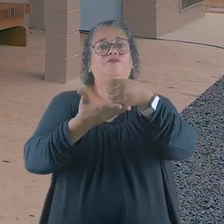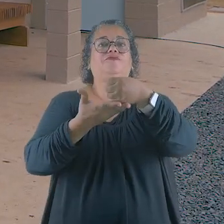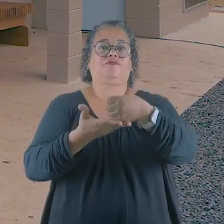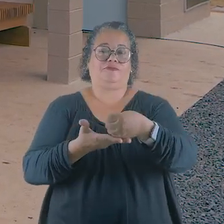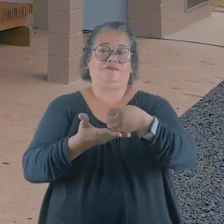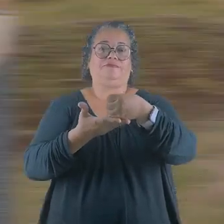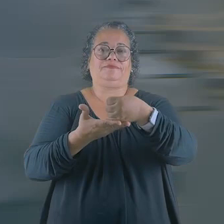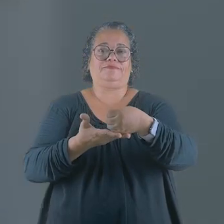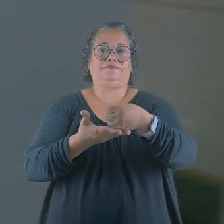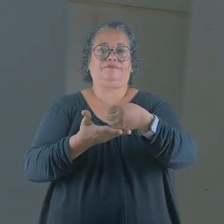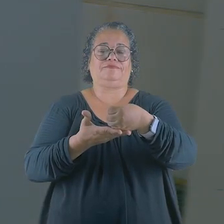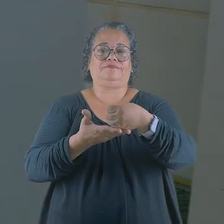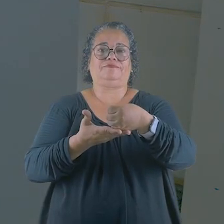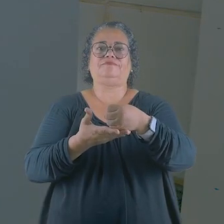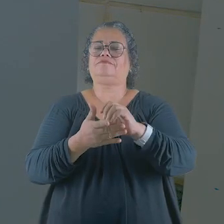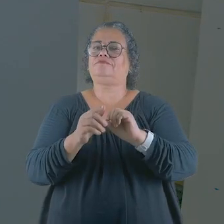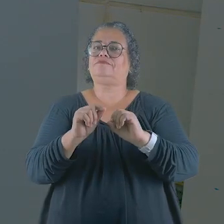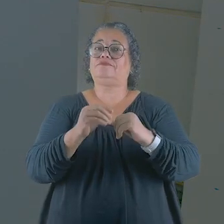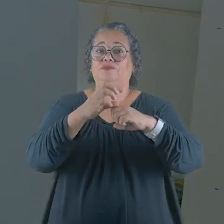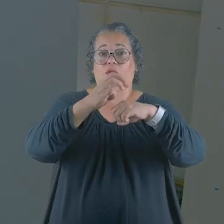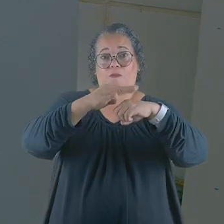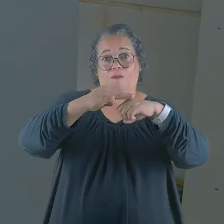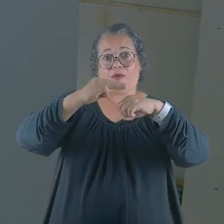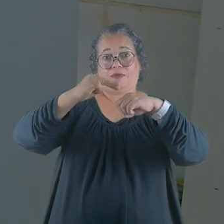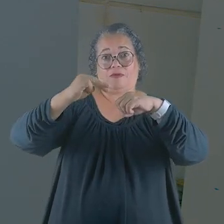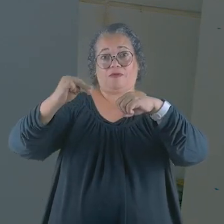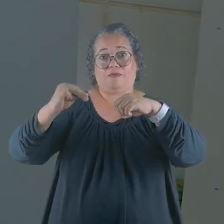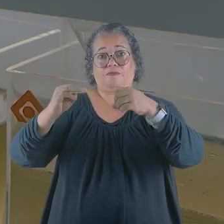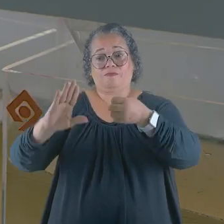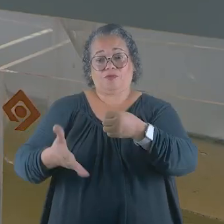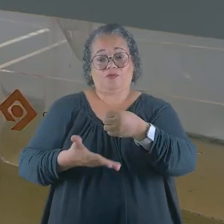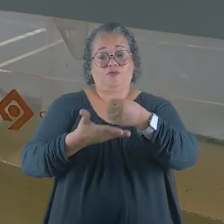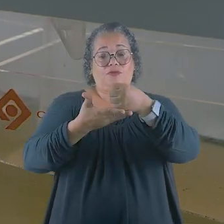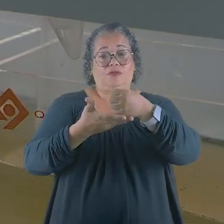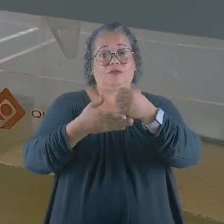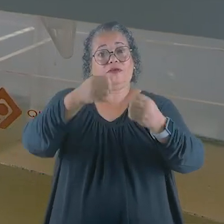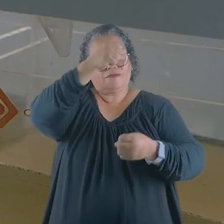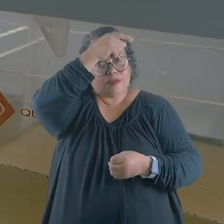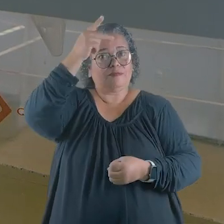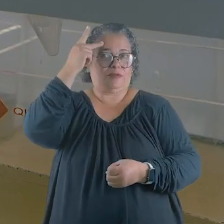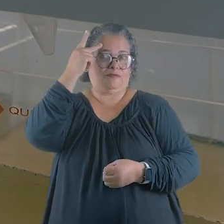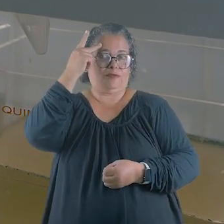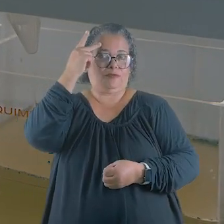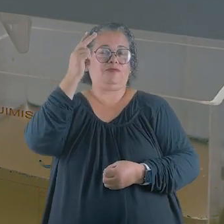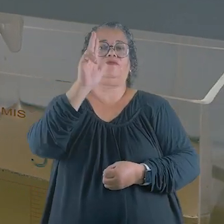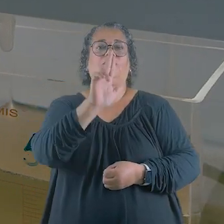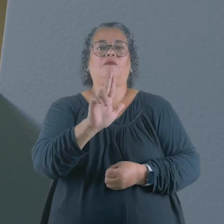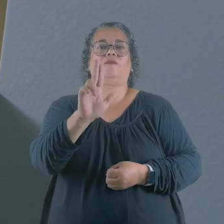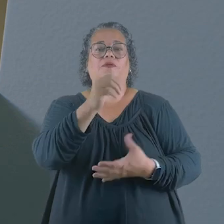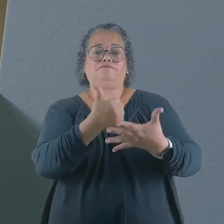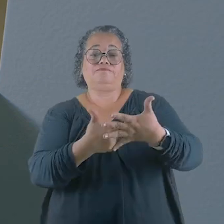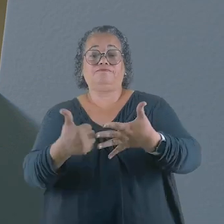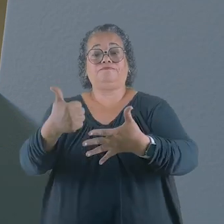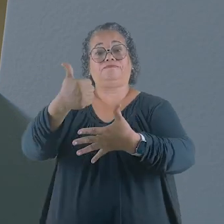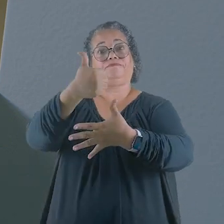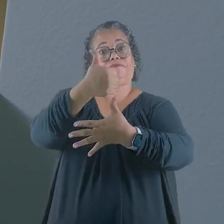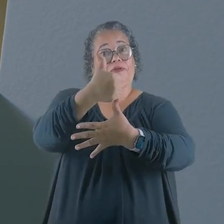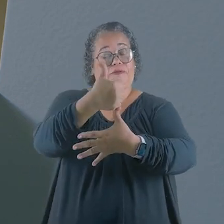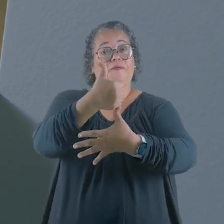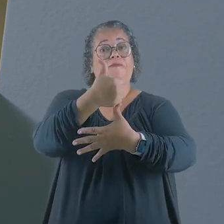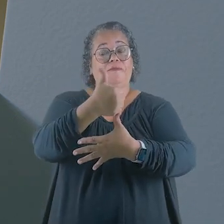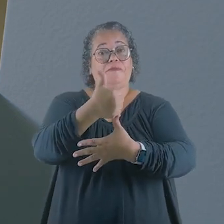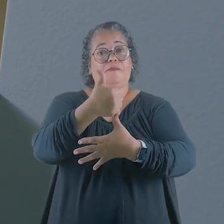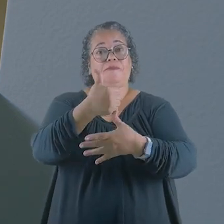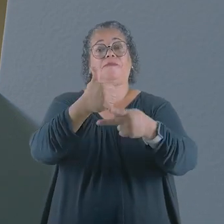Sustentabilidade. Um laboratório do Polo Agromineral Verde da Prefeitura, que faz de Uberlândia pioneira na